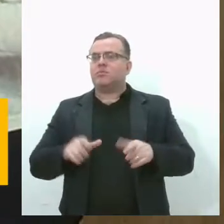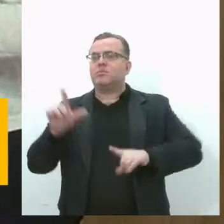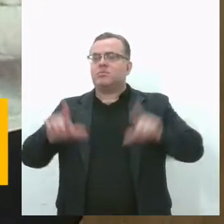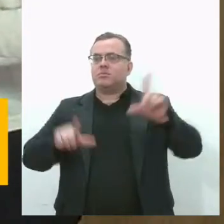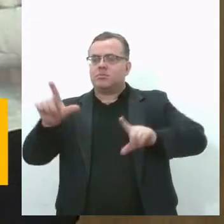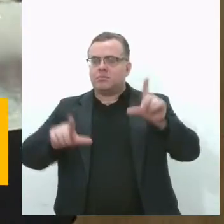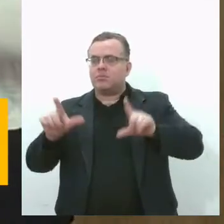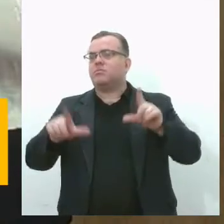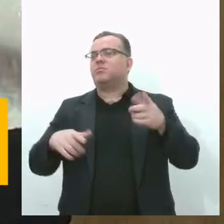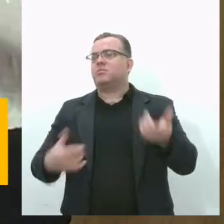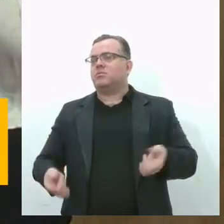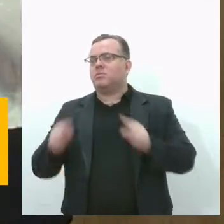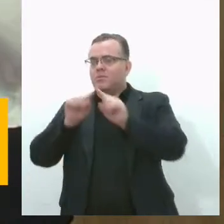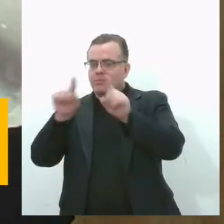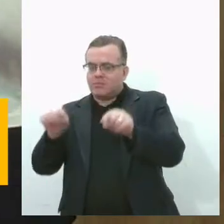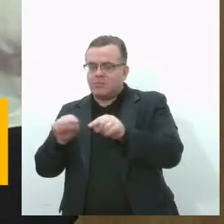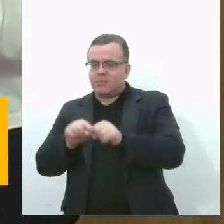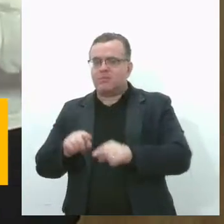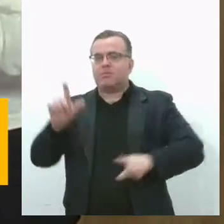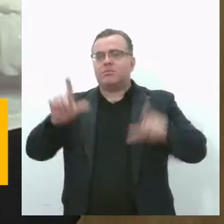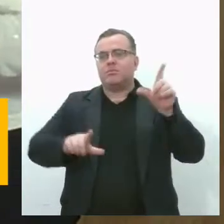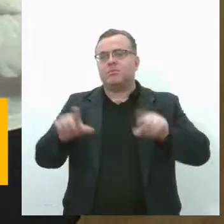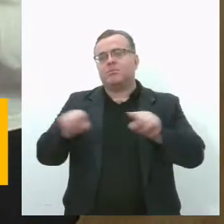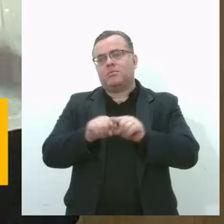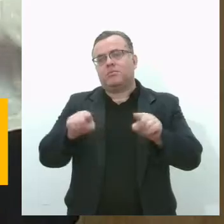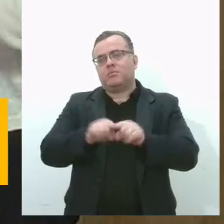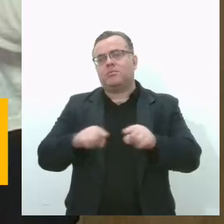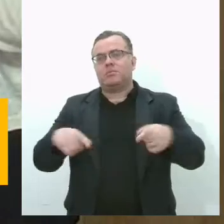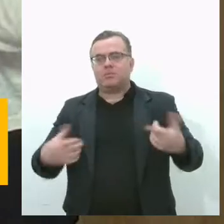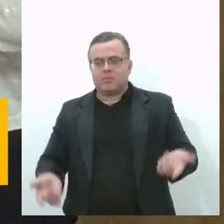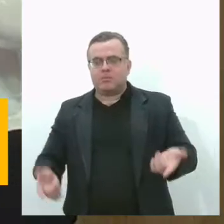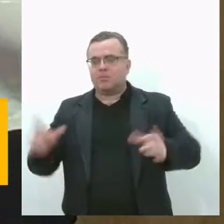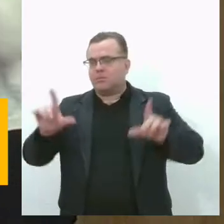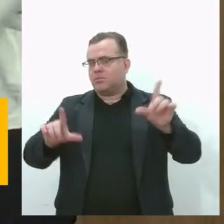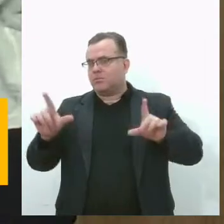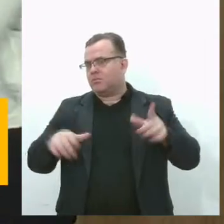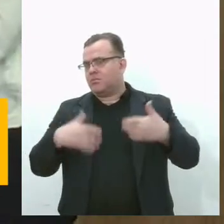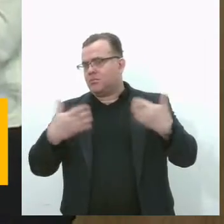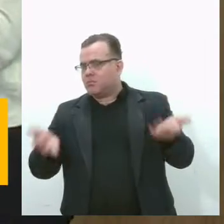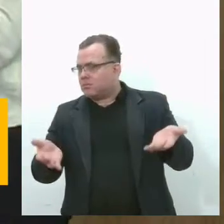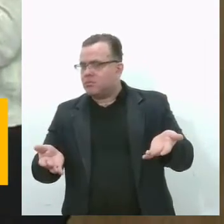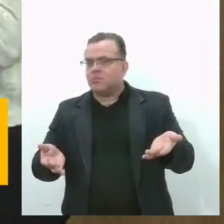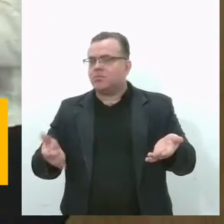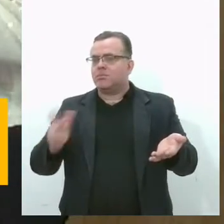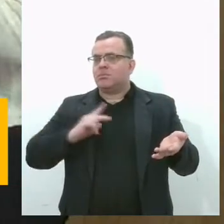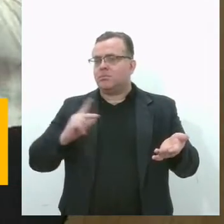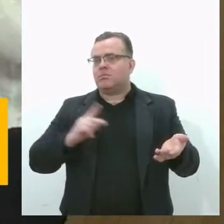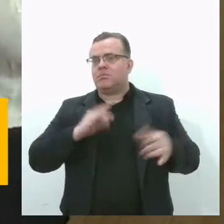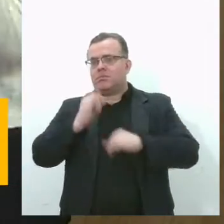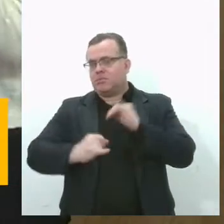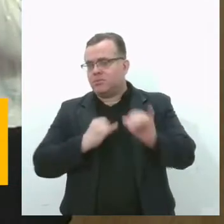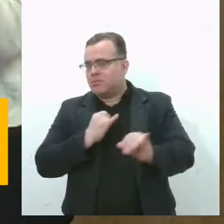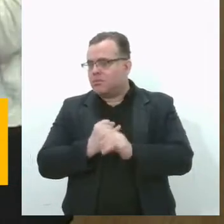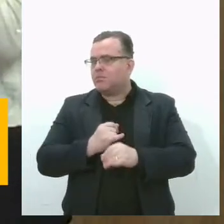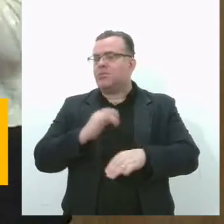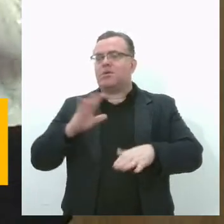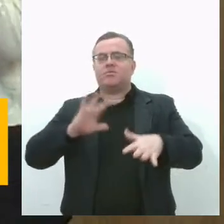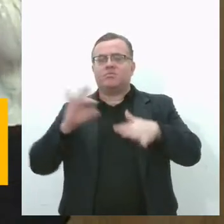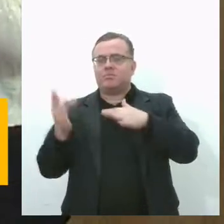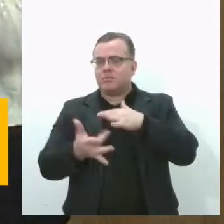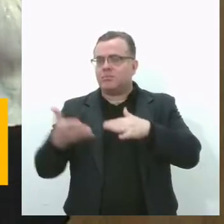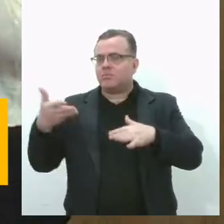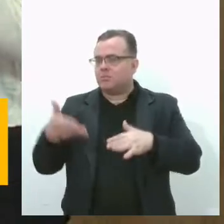seja televisivo, tanto TV aberta, canal fechado, internet também, a gente vê esse